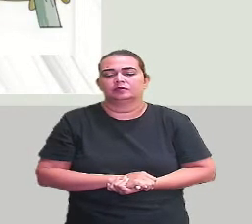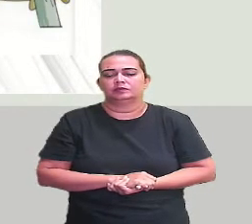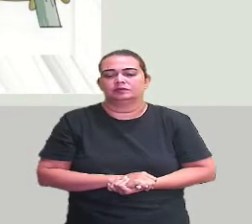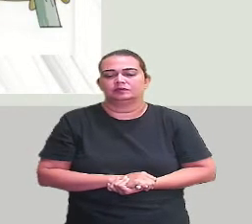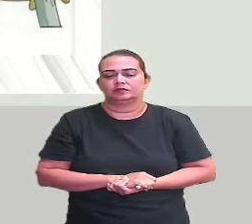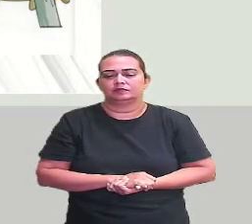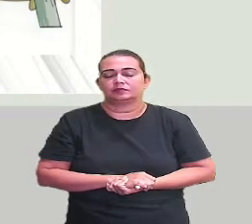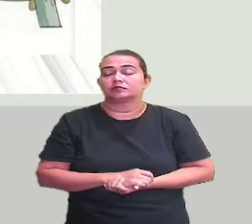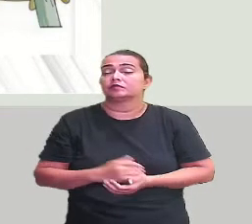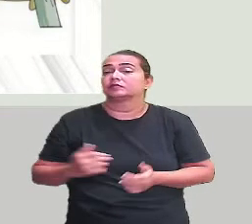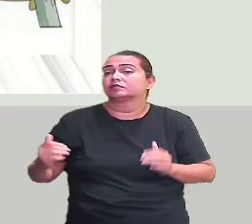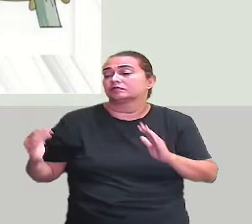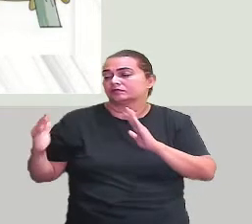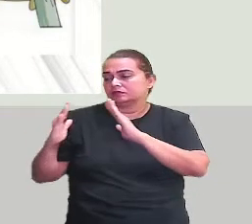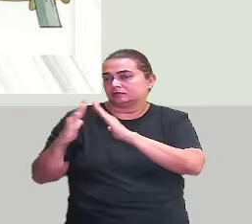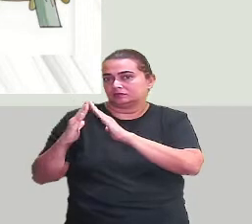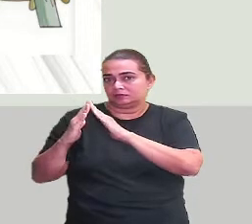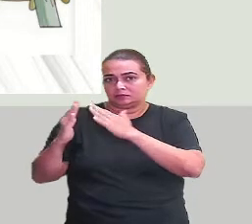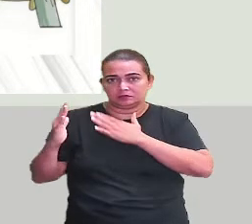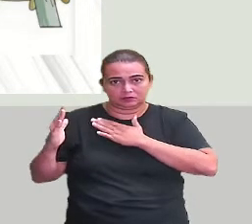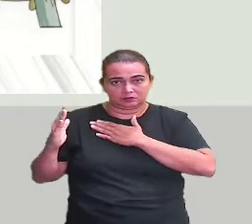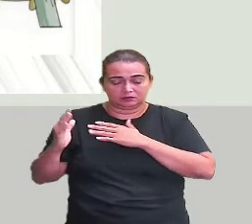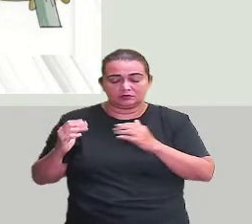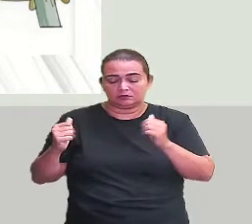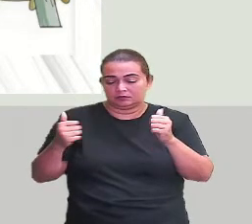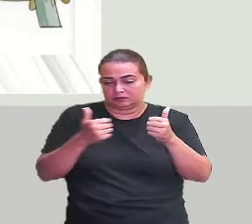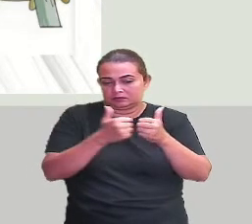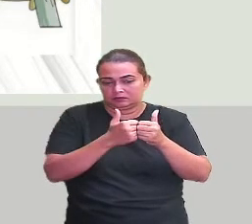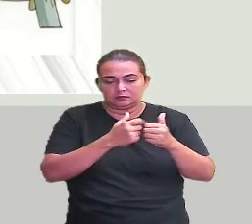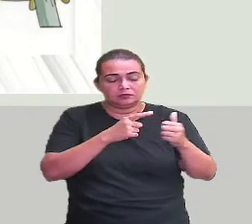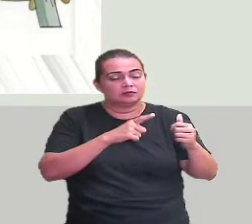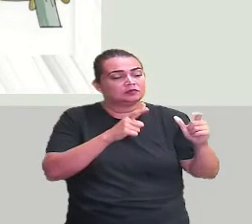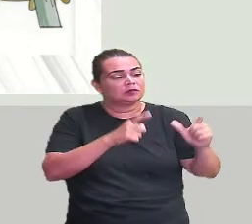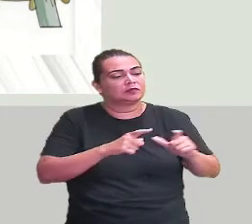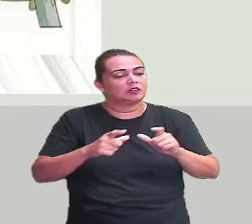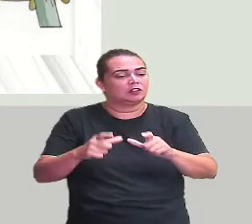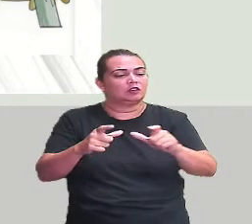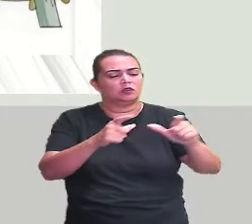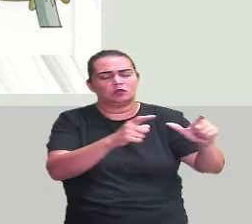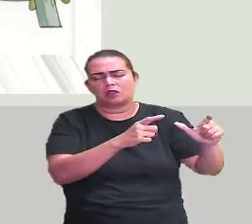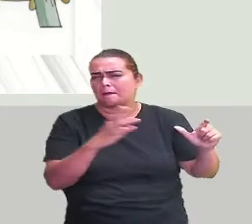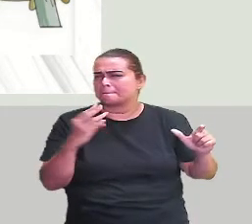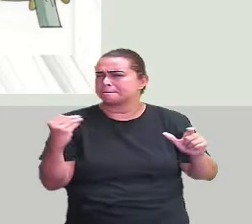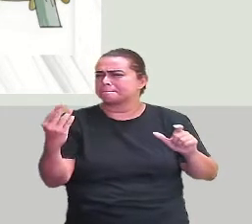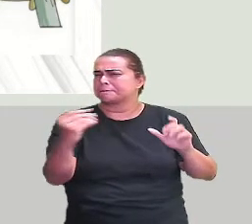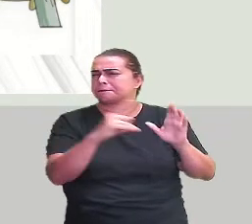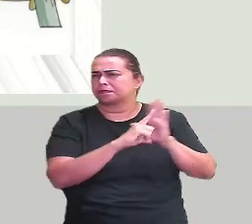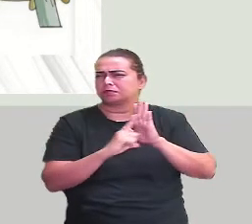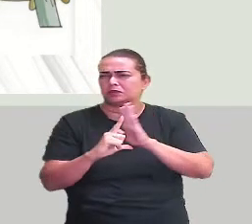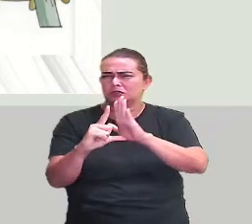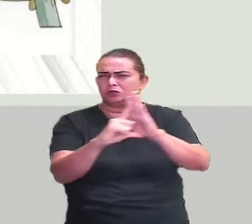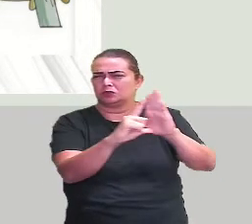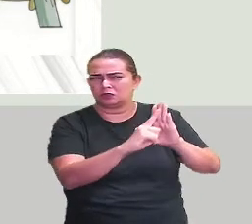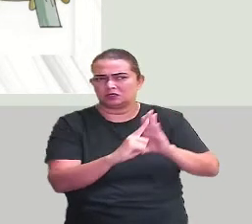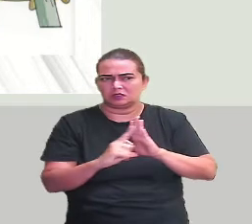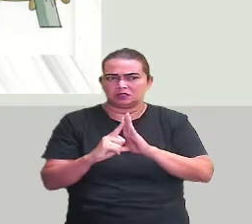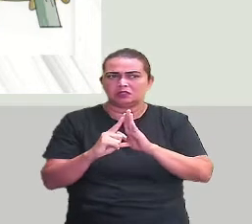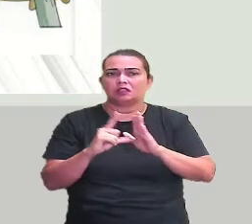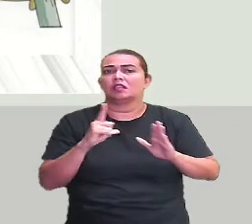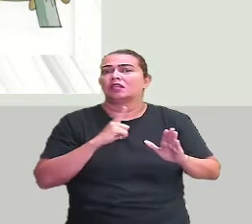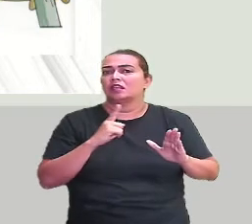Perto da minha casa, tem um lugar que tem uma poção de lojas. Tem uma